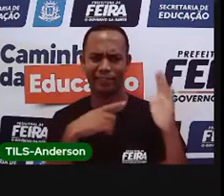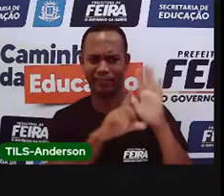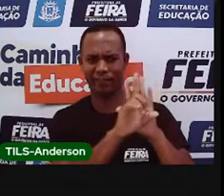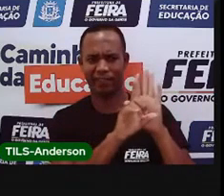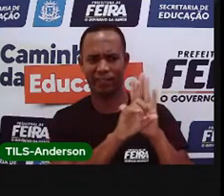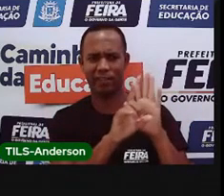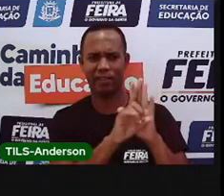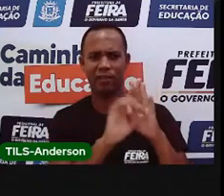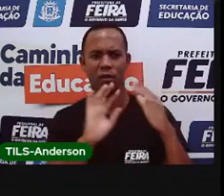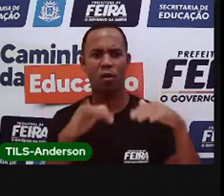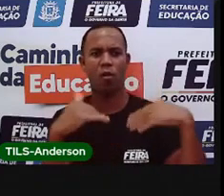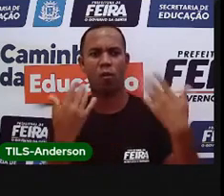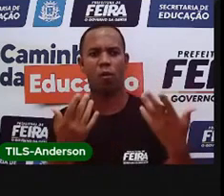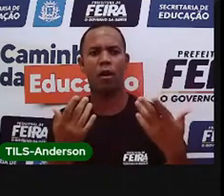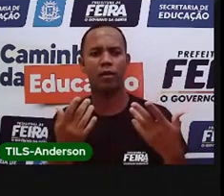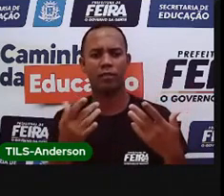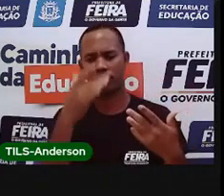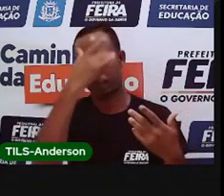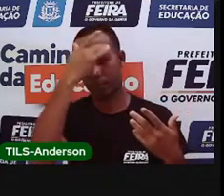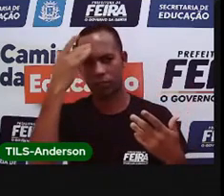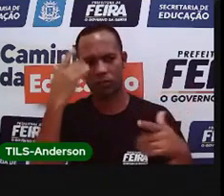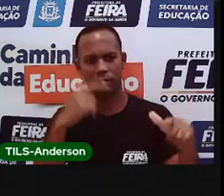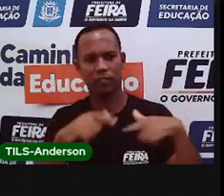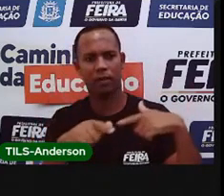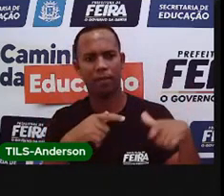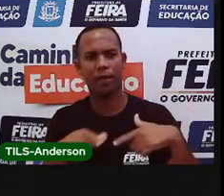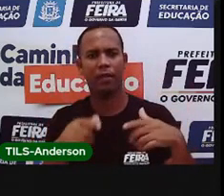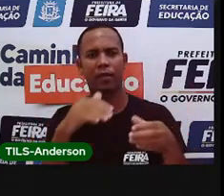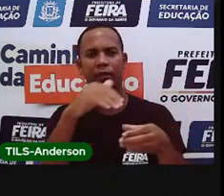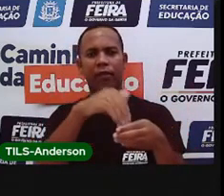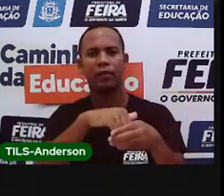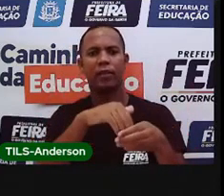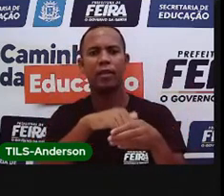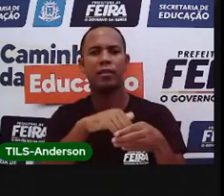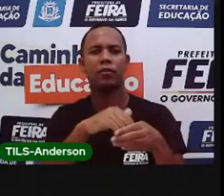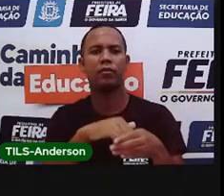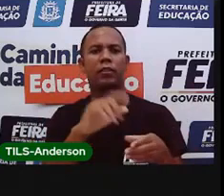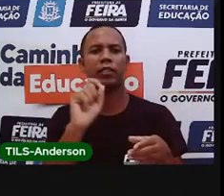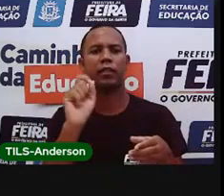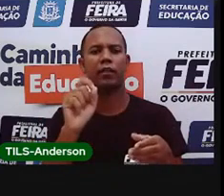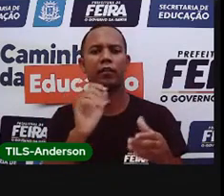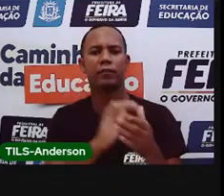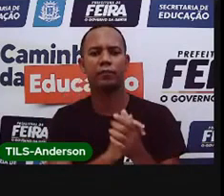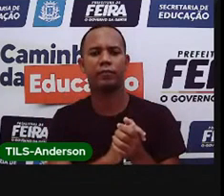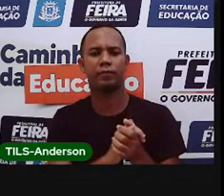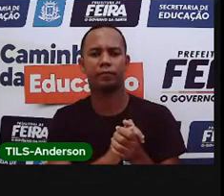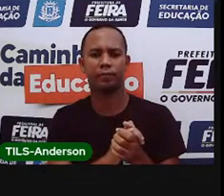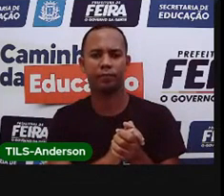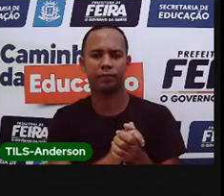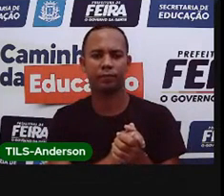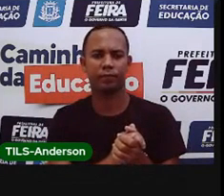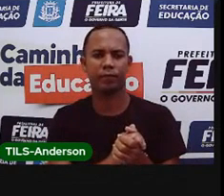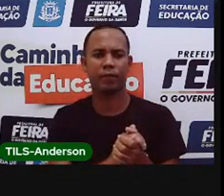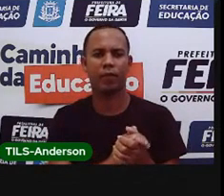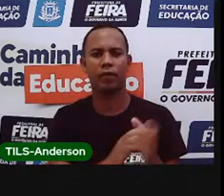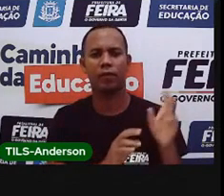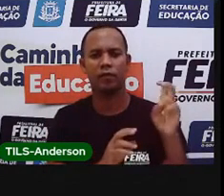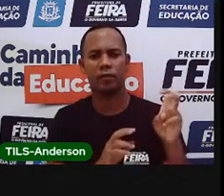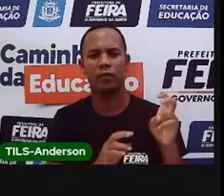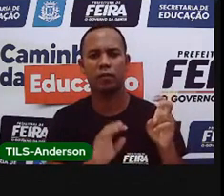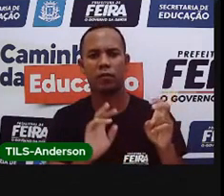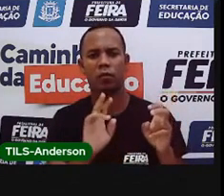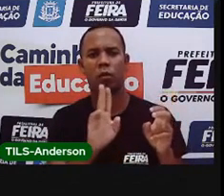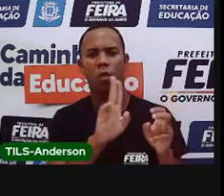Quais os profissionais que nela trabalham? Quem são as pessoas que trabalham na escola? E, por último, qual o nome da sua